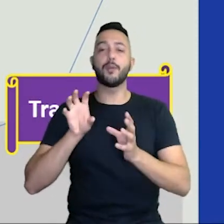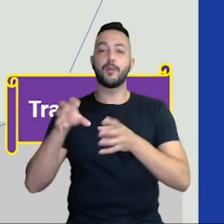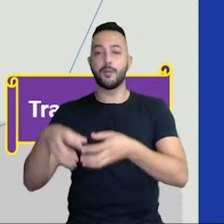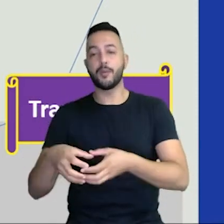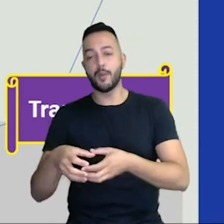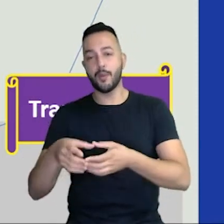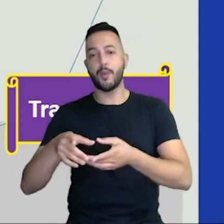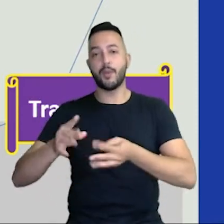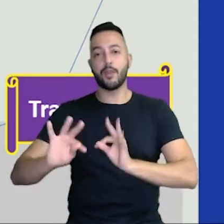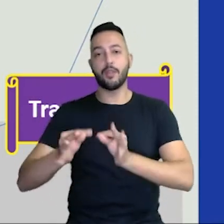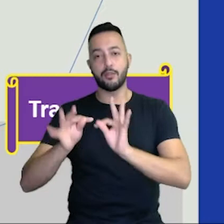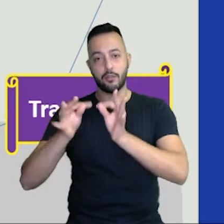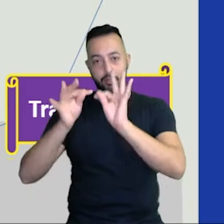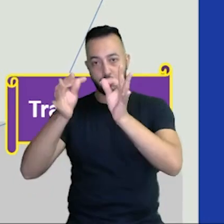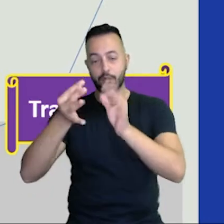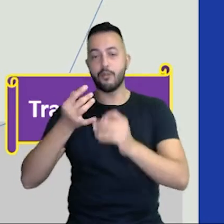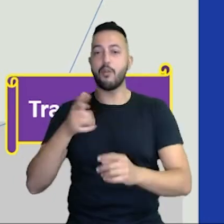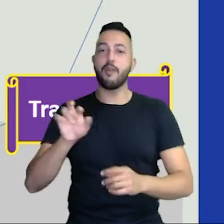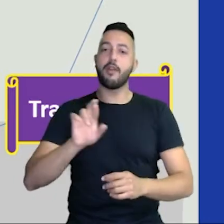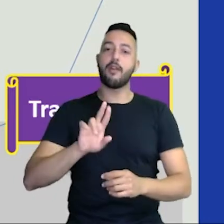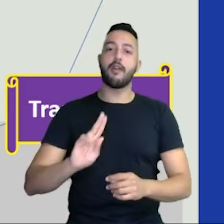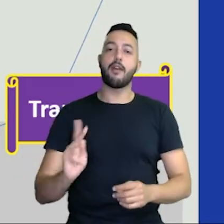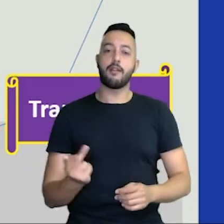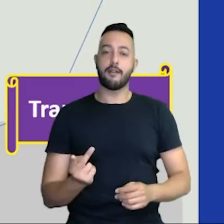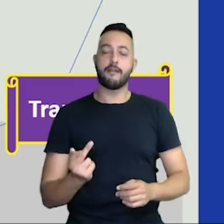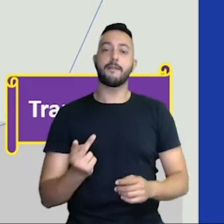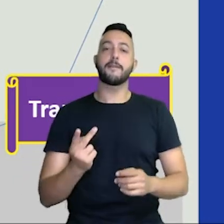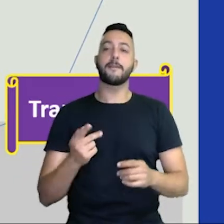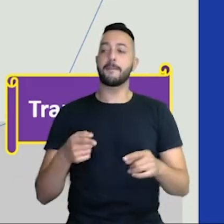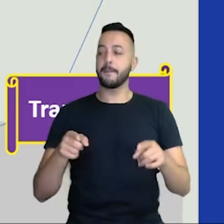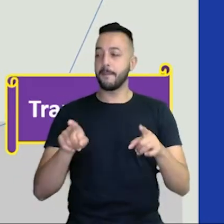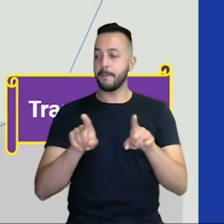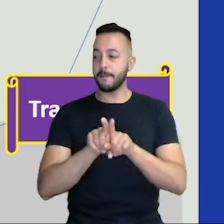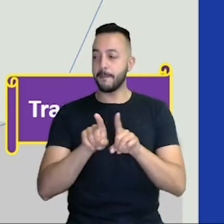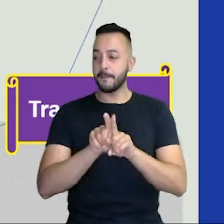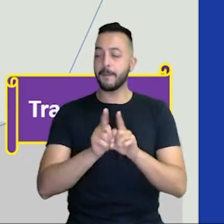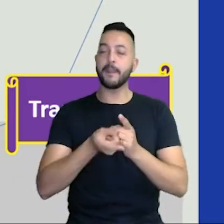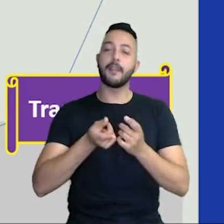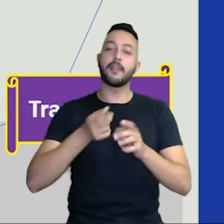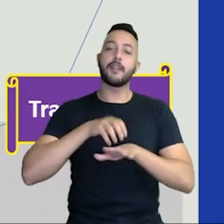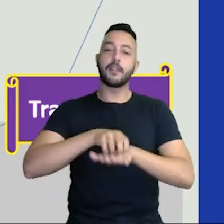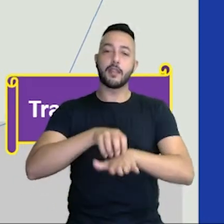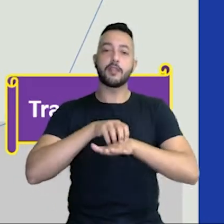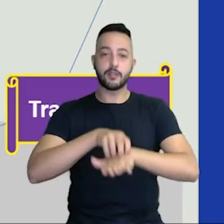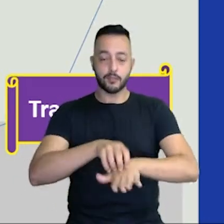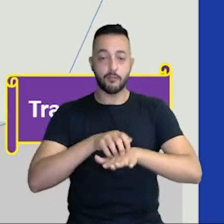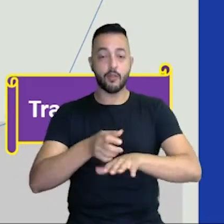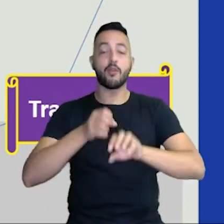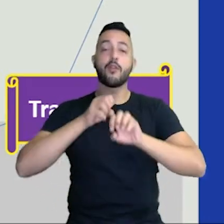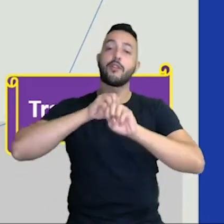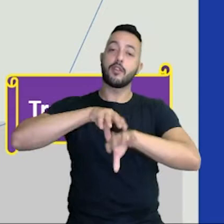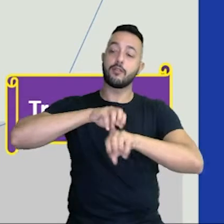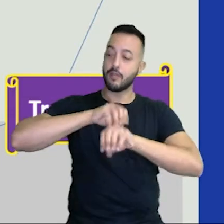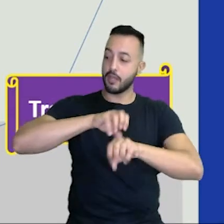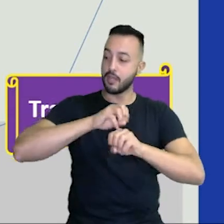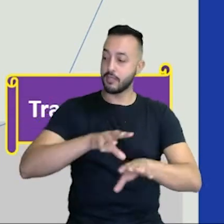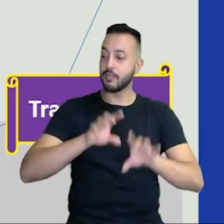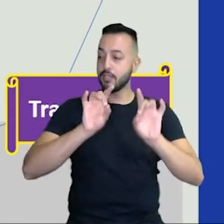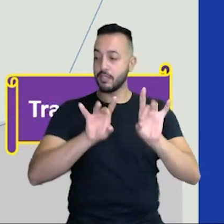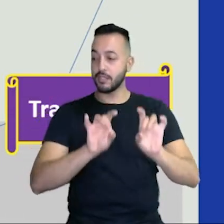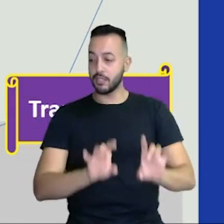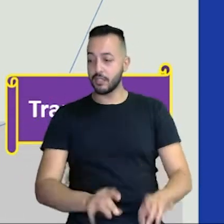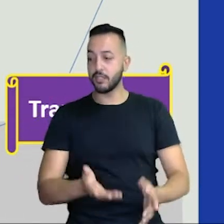tecnologia municipal, o RH, o núcleo de transportes, educação especial